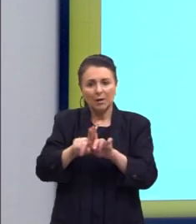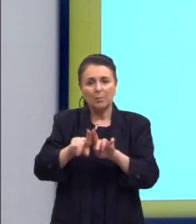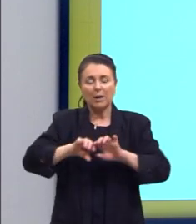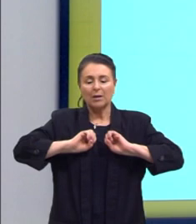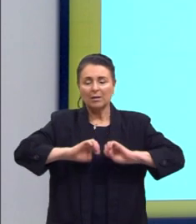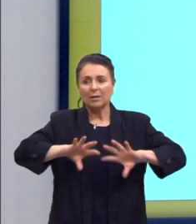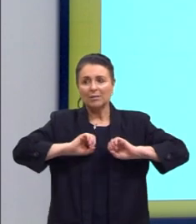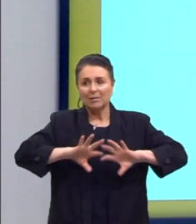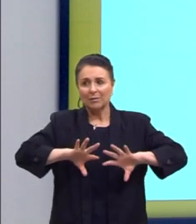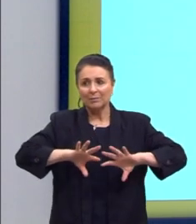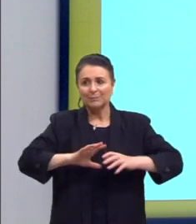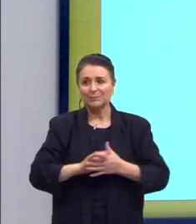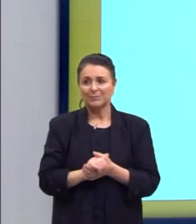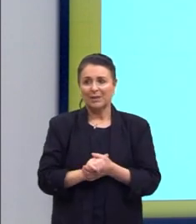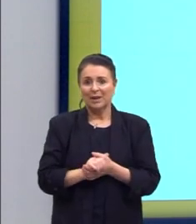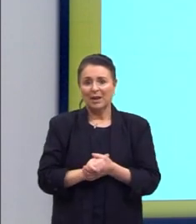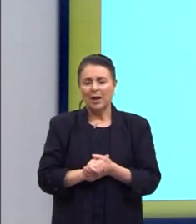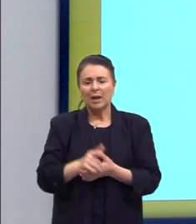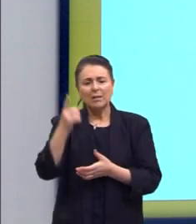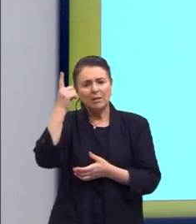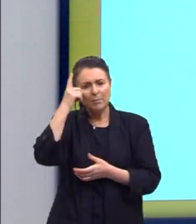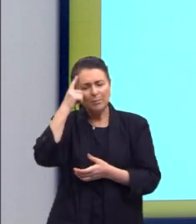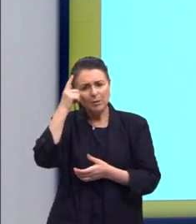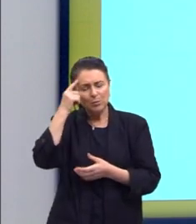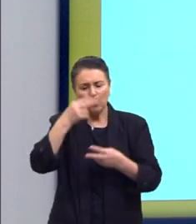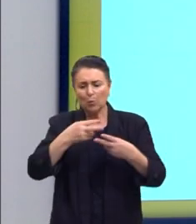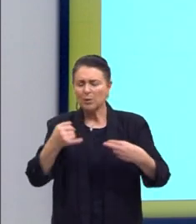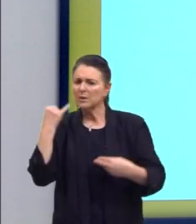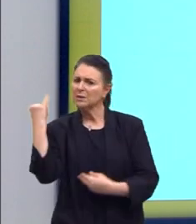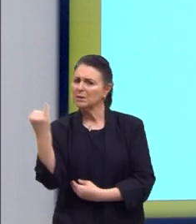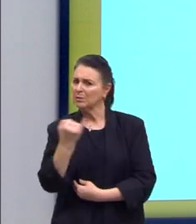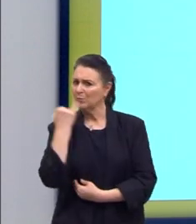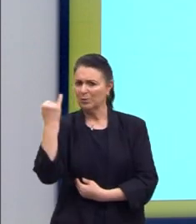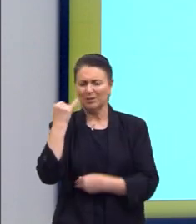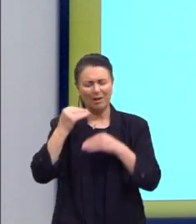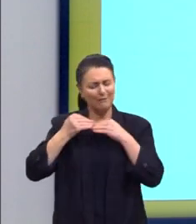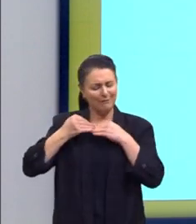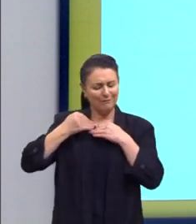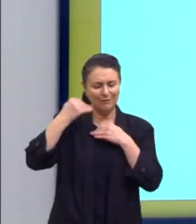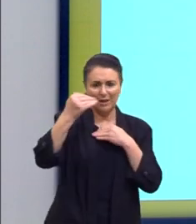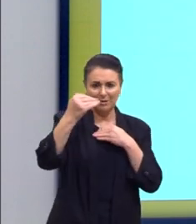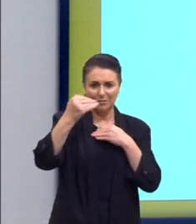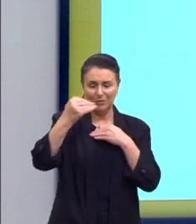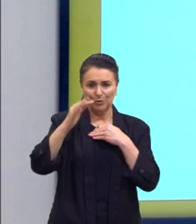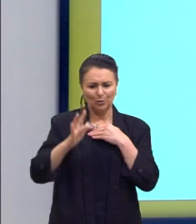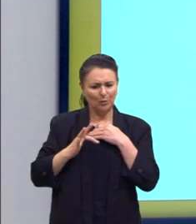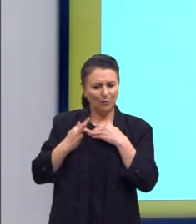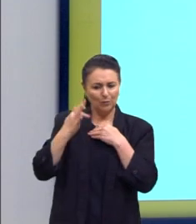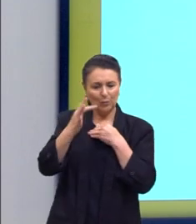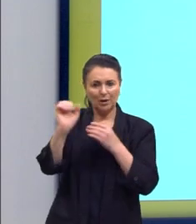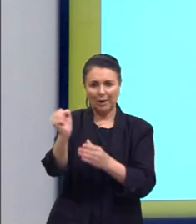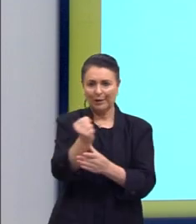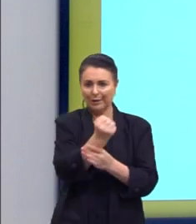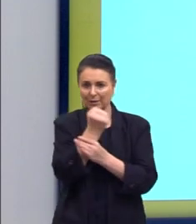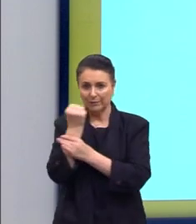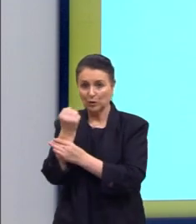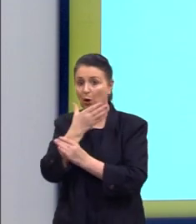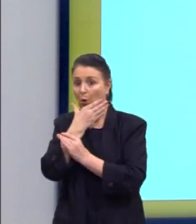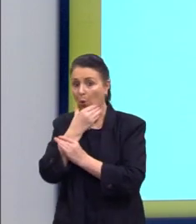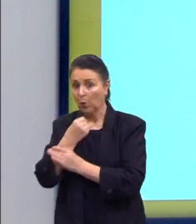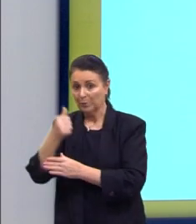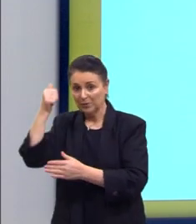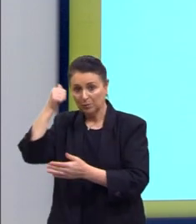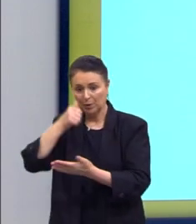educação. Ela pensou questões importantíssimas na época e muito à frente do seu tempo. Ela defendia, por exemplo, que homens e mulheres